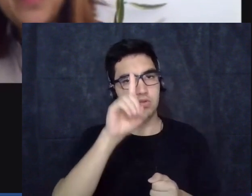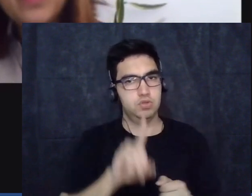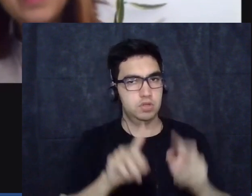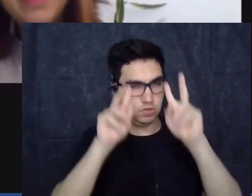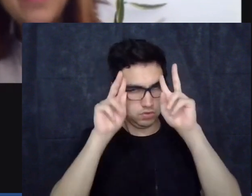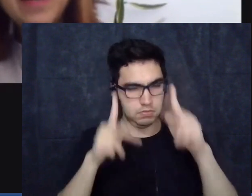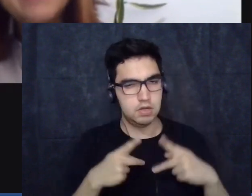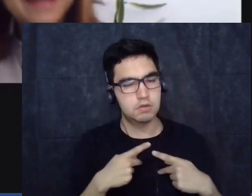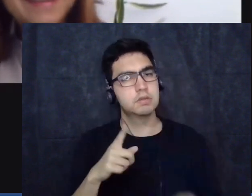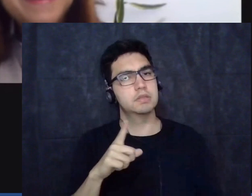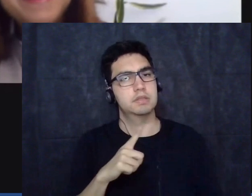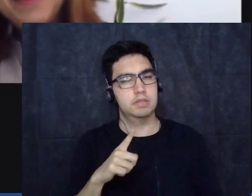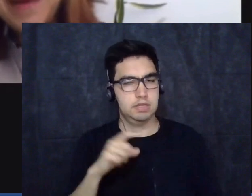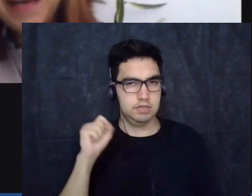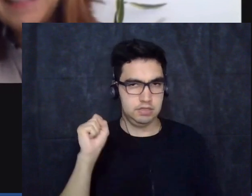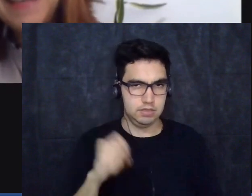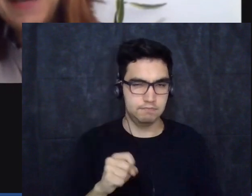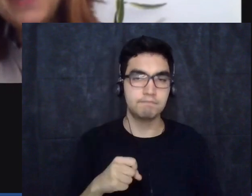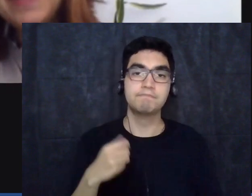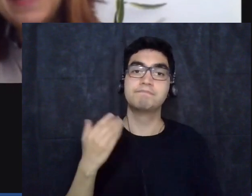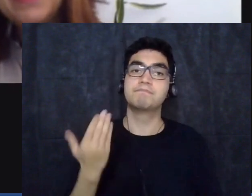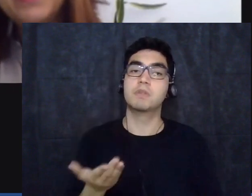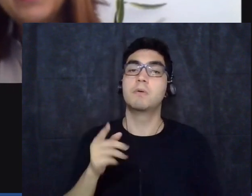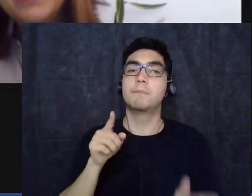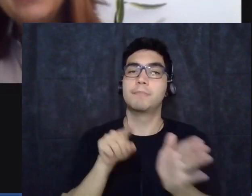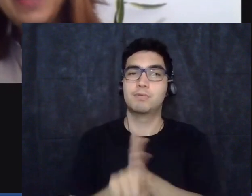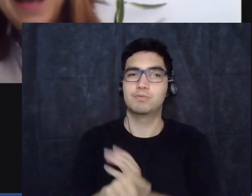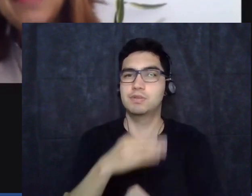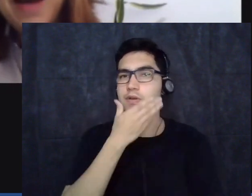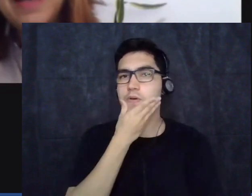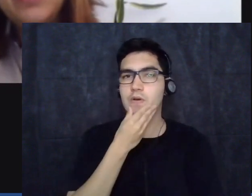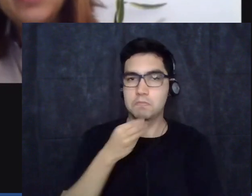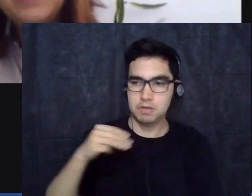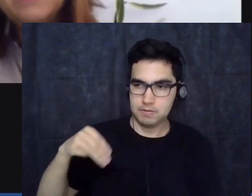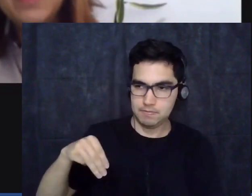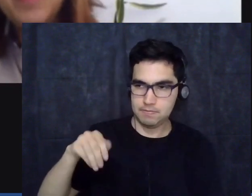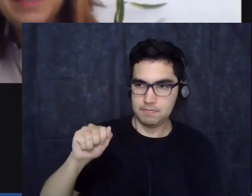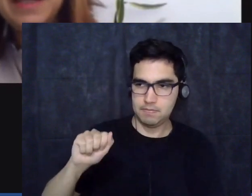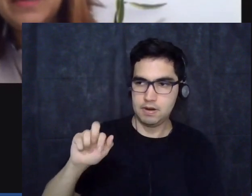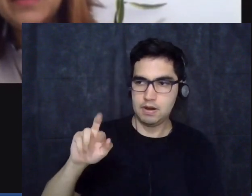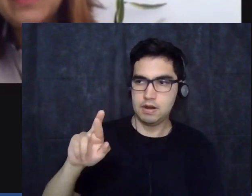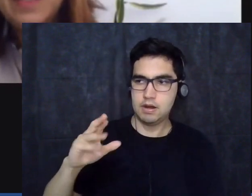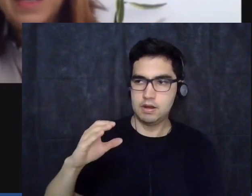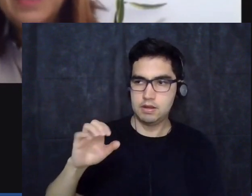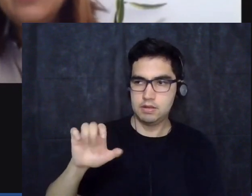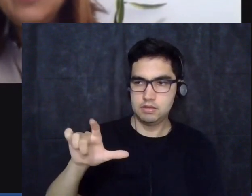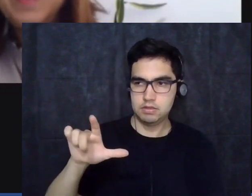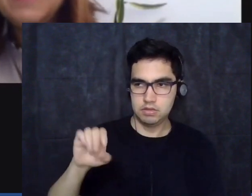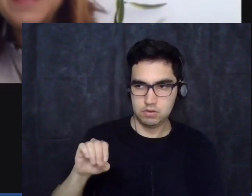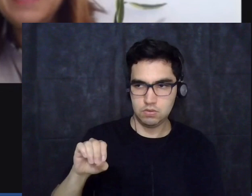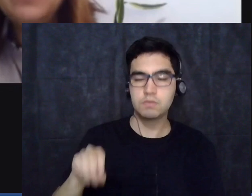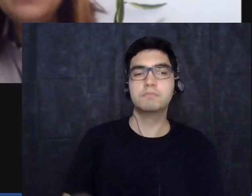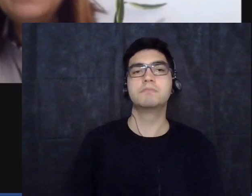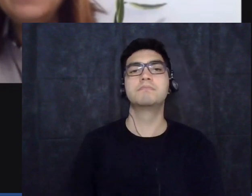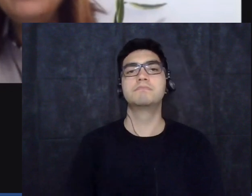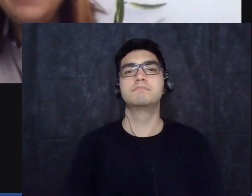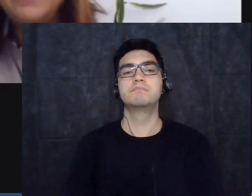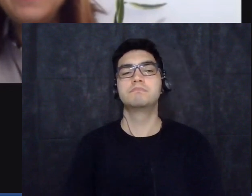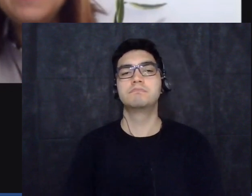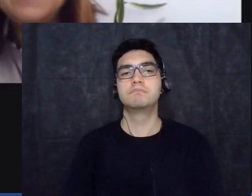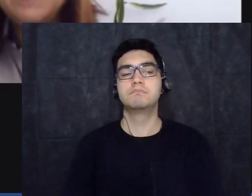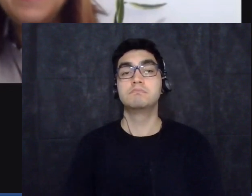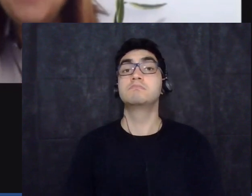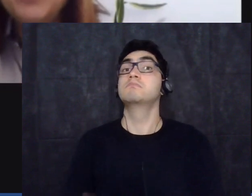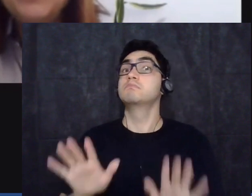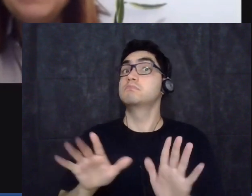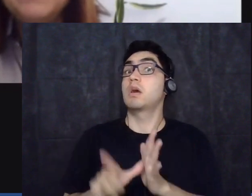então pergunta agora né do Marcelo Sandro de Carvalho do Uniceu Meninos antes de mais nada eu gostaria